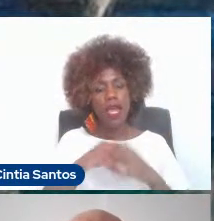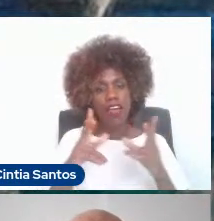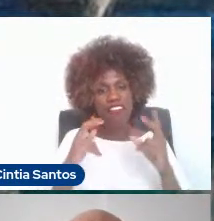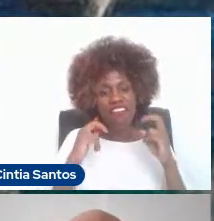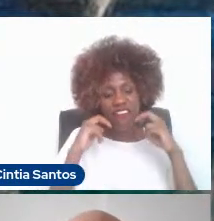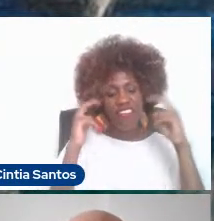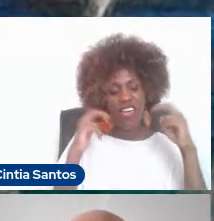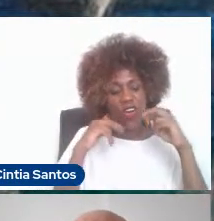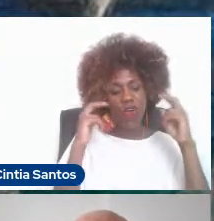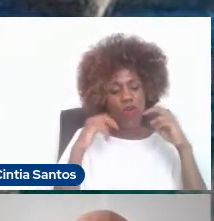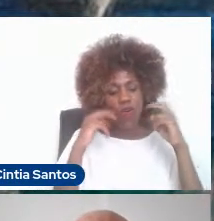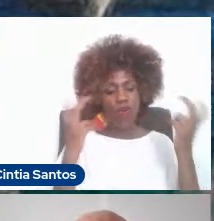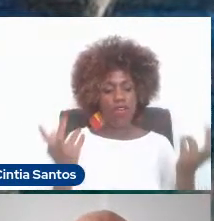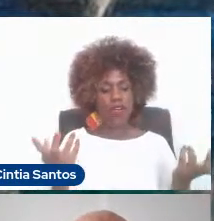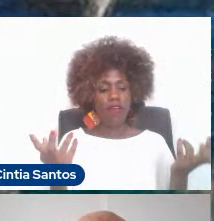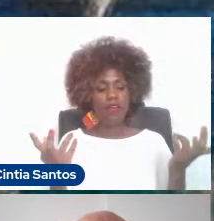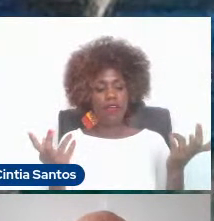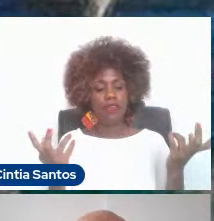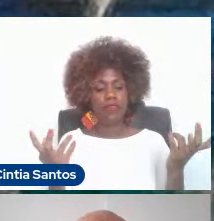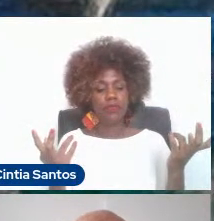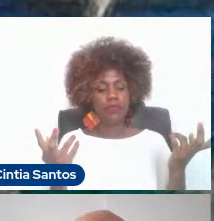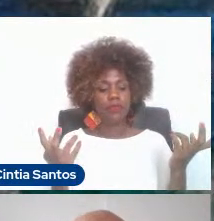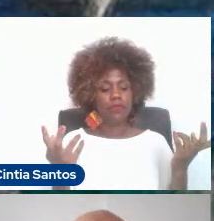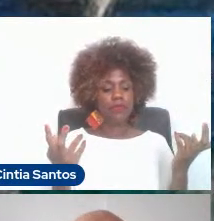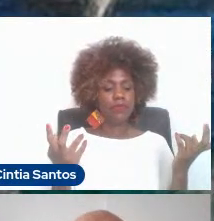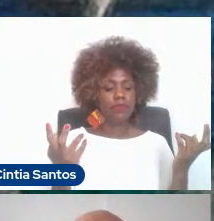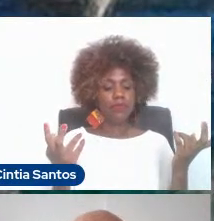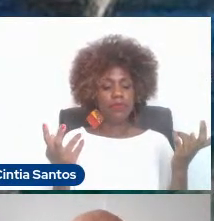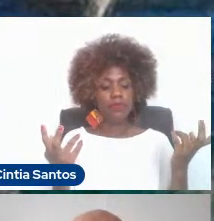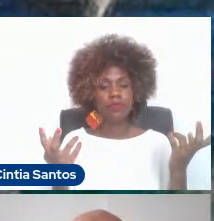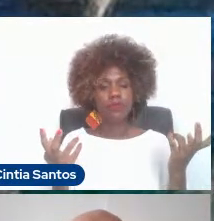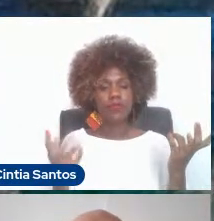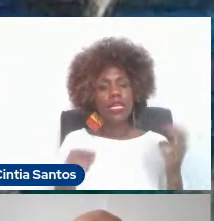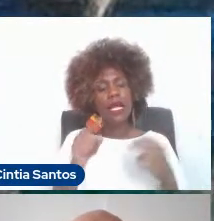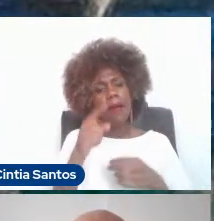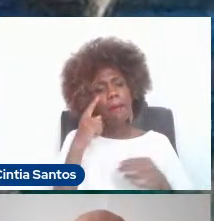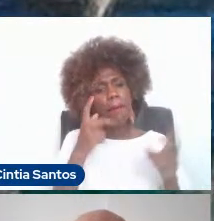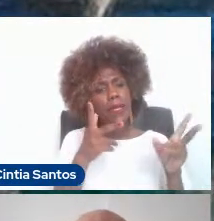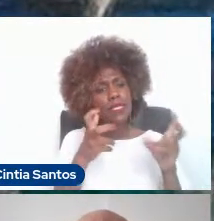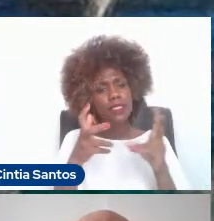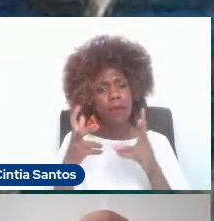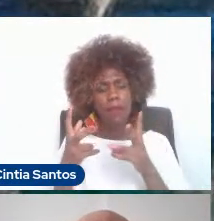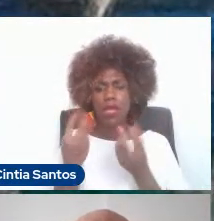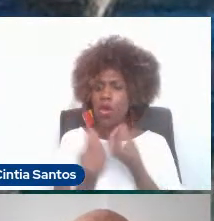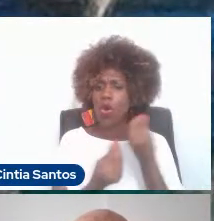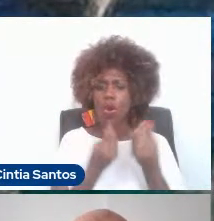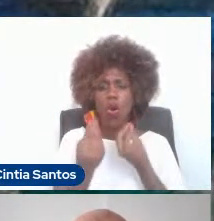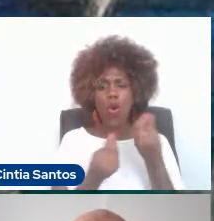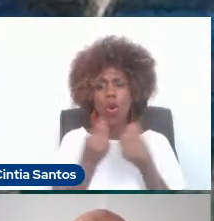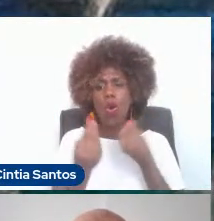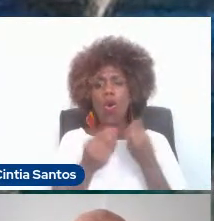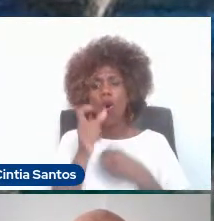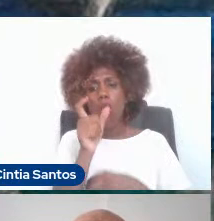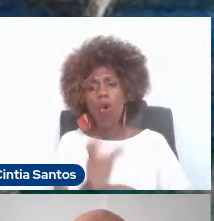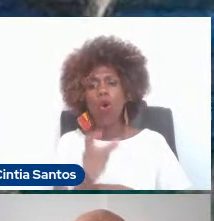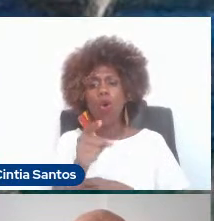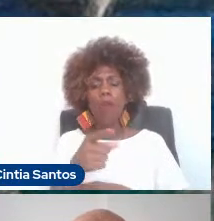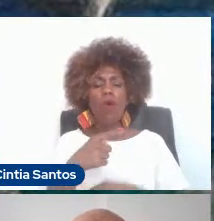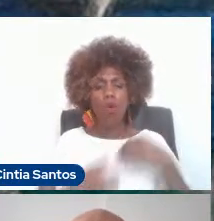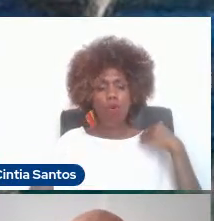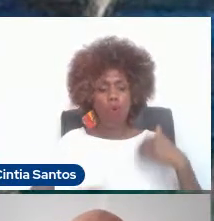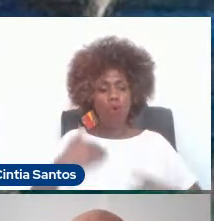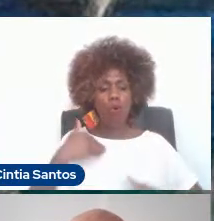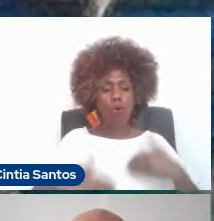nas minhas experiências formativas e profissionais, de perceber o quanto toda a questão relacionada ao corpo é